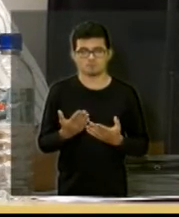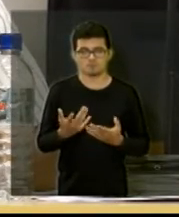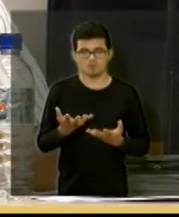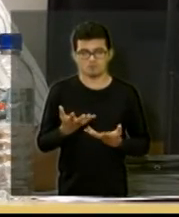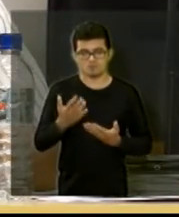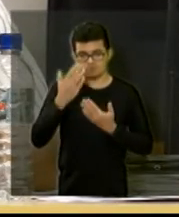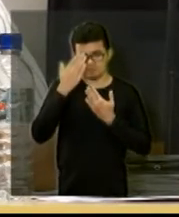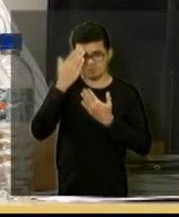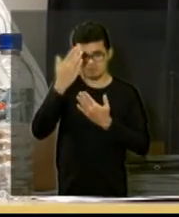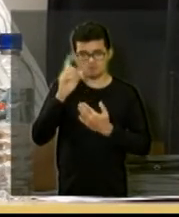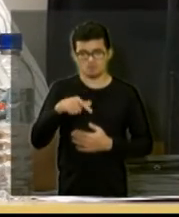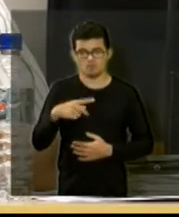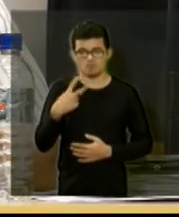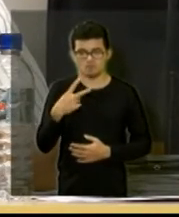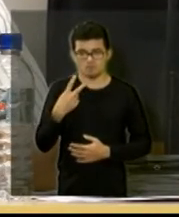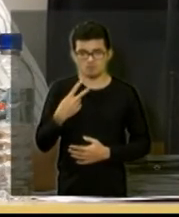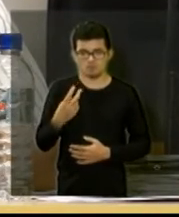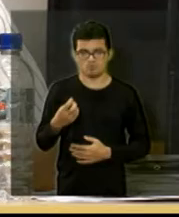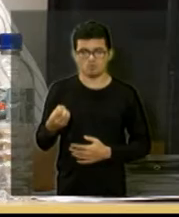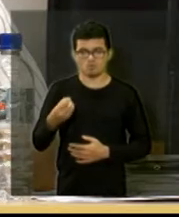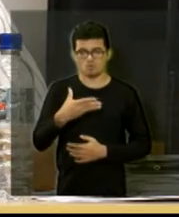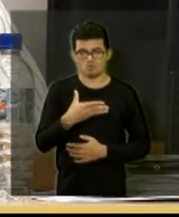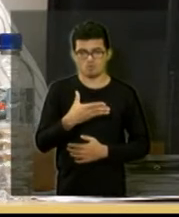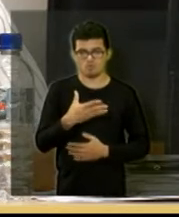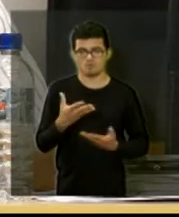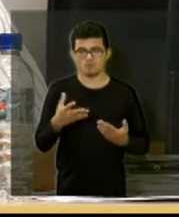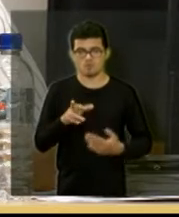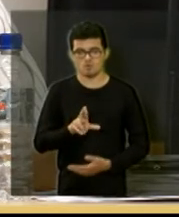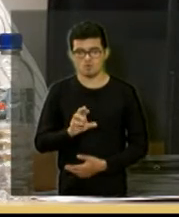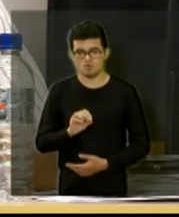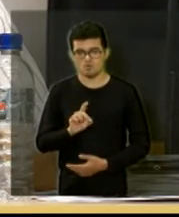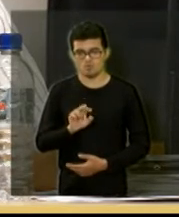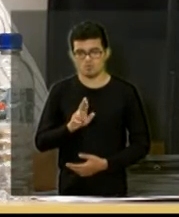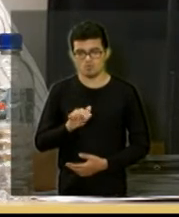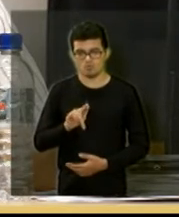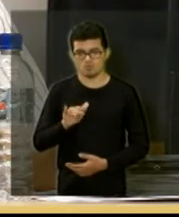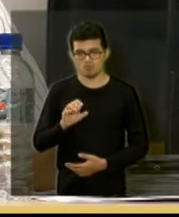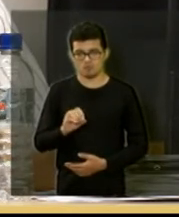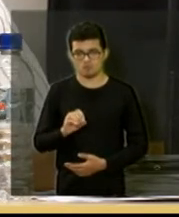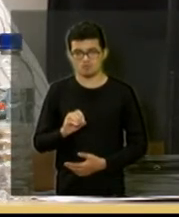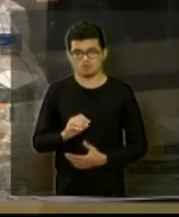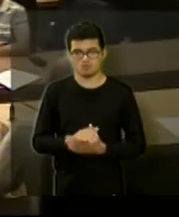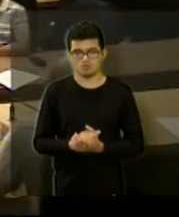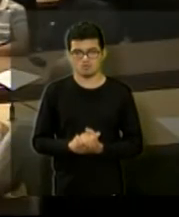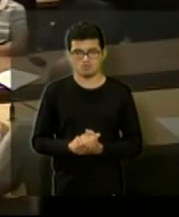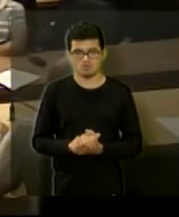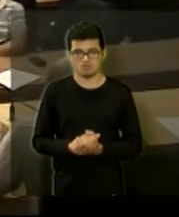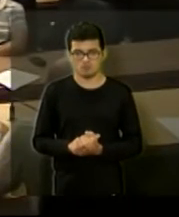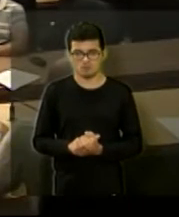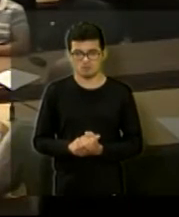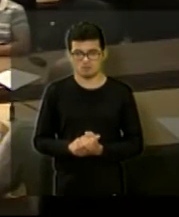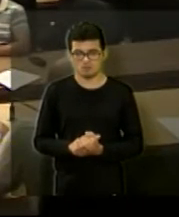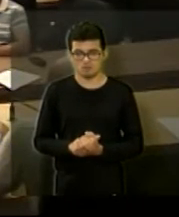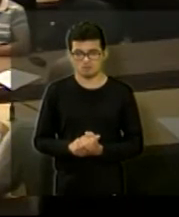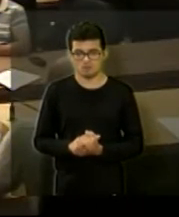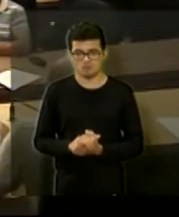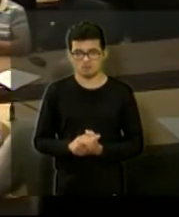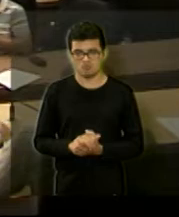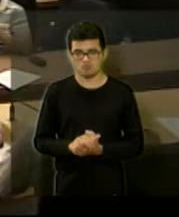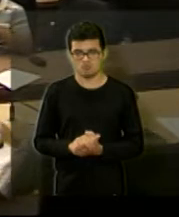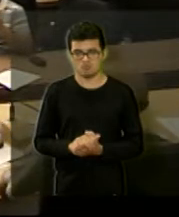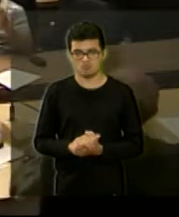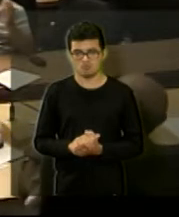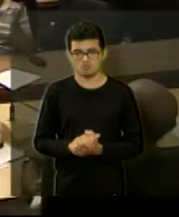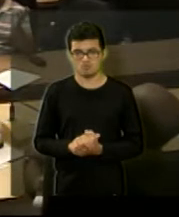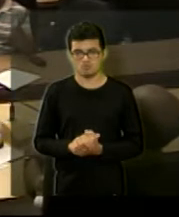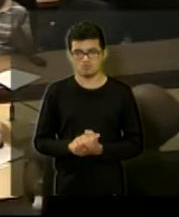ao presidente do nosso vereador mais novinho aqui o Rodrigo grande desempenho parabéns aí Rodrigo Rodrigo por